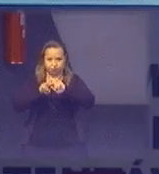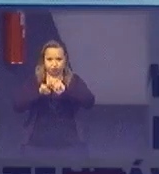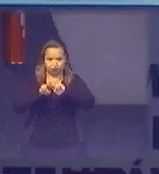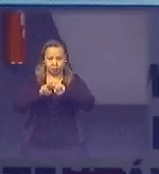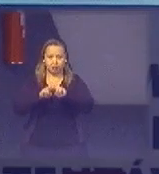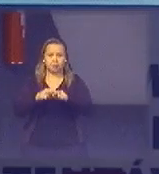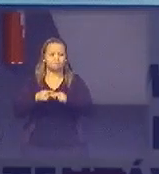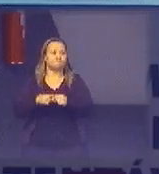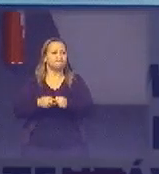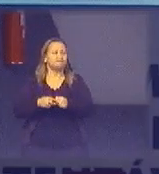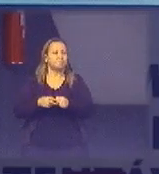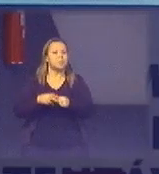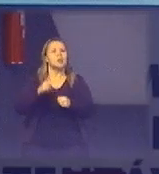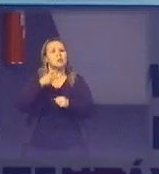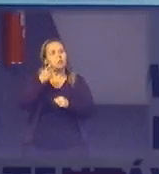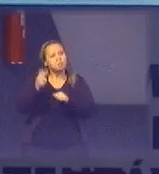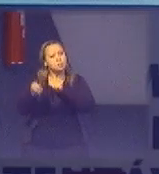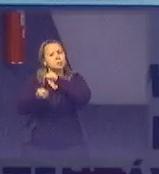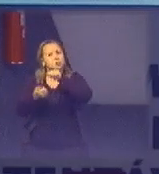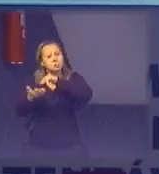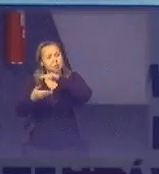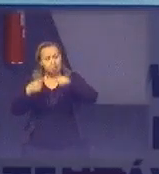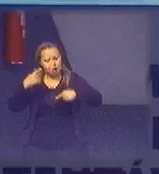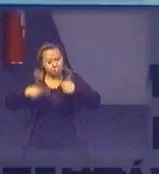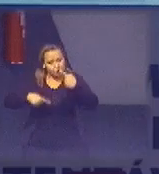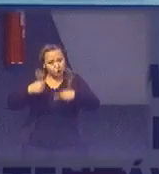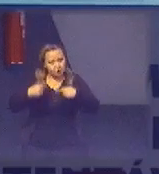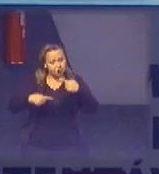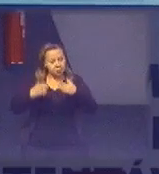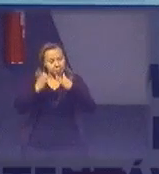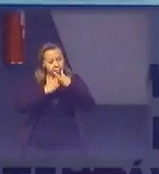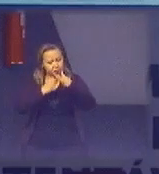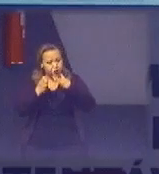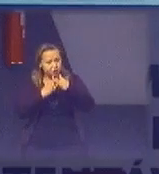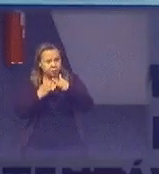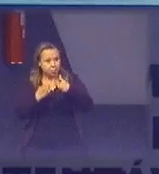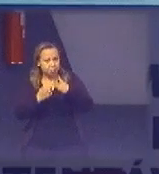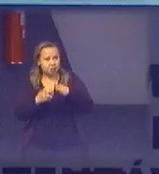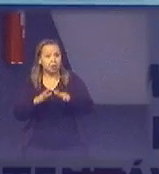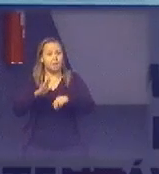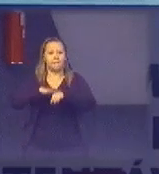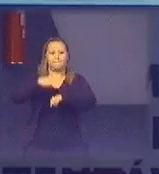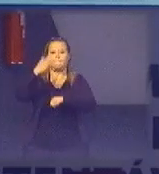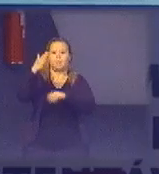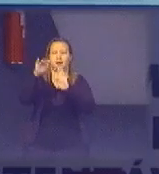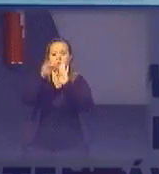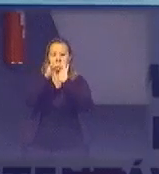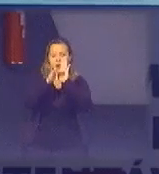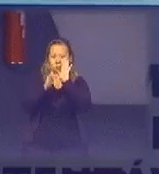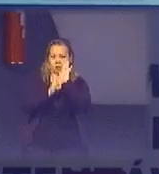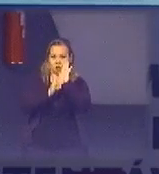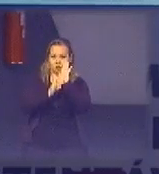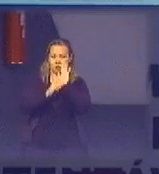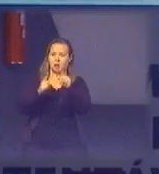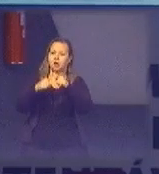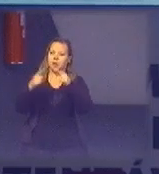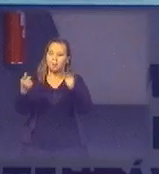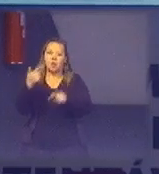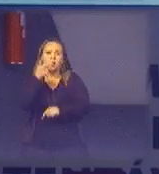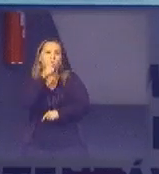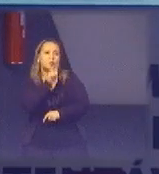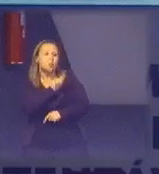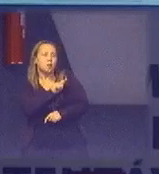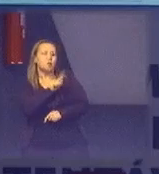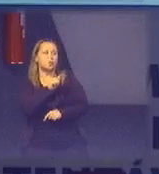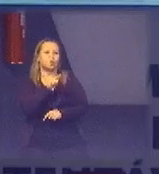que também é a sustentabilidade em termos de política de fomento amiga e pequena empresa então são mais normas no fundo mas aí eu consigo pelo menos